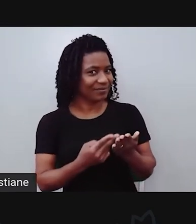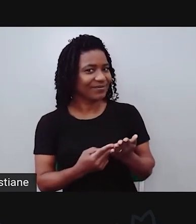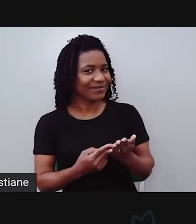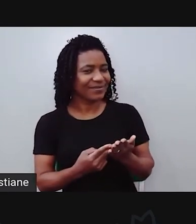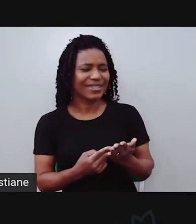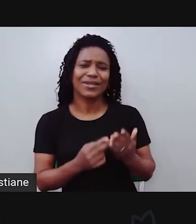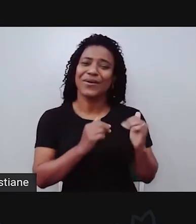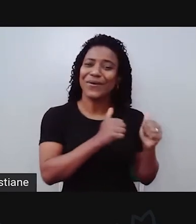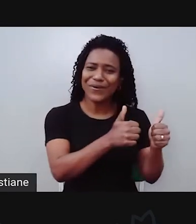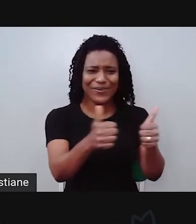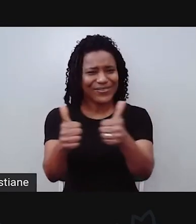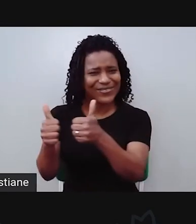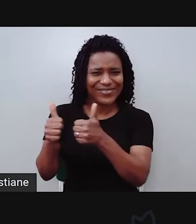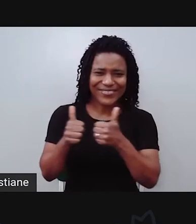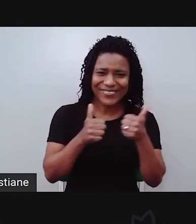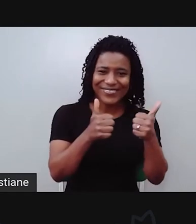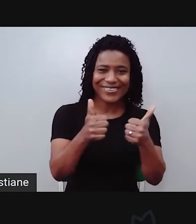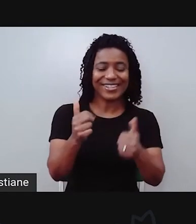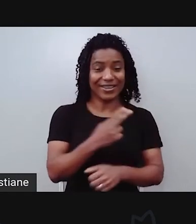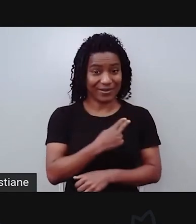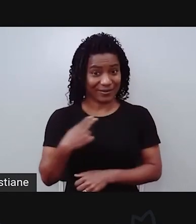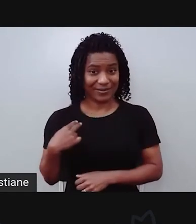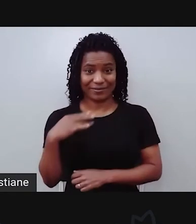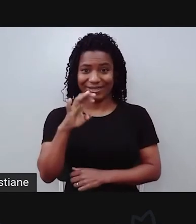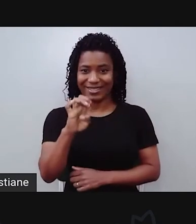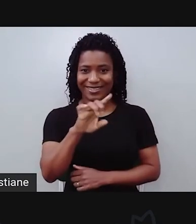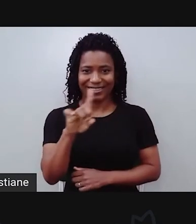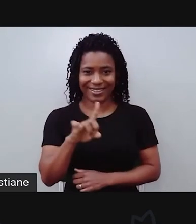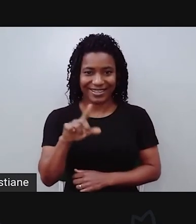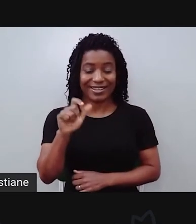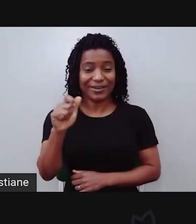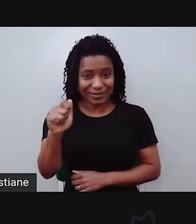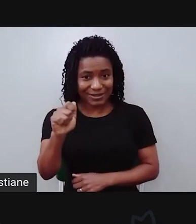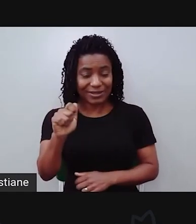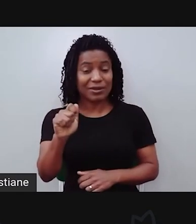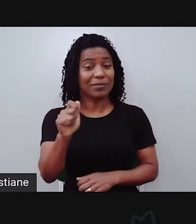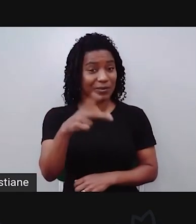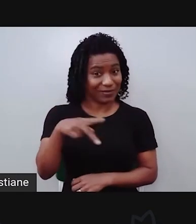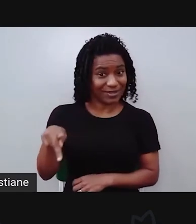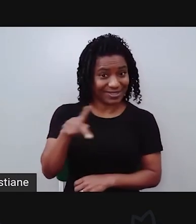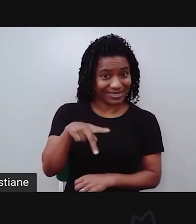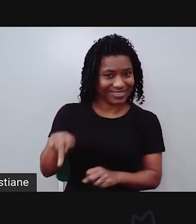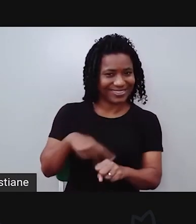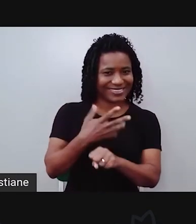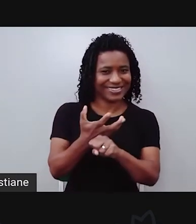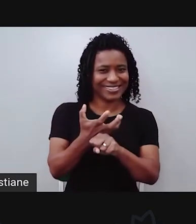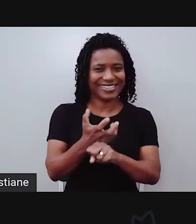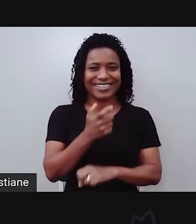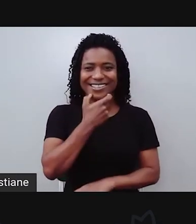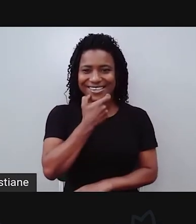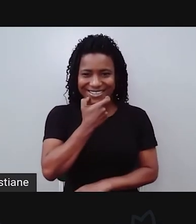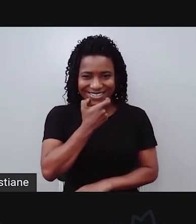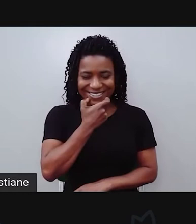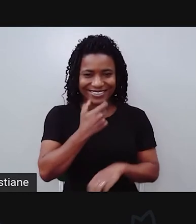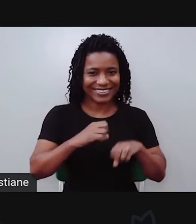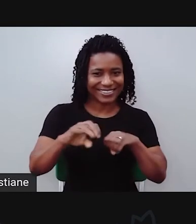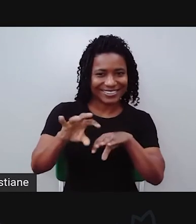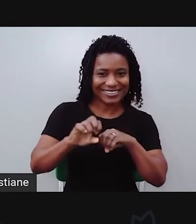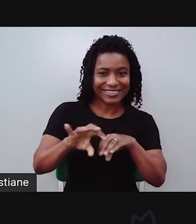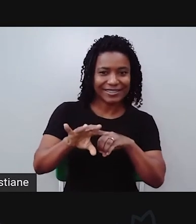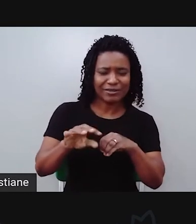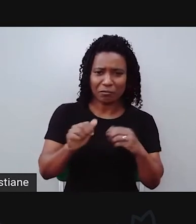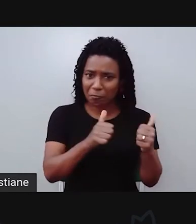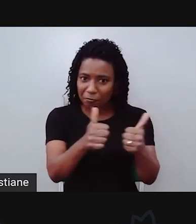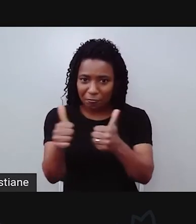Olá, estudantes! Eu sou a Elza Silva, sua professora de inglês. Como vocês estão?